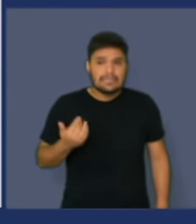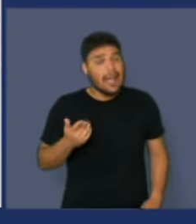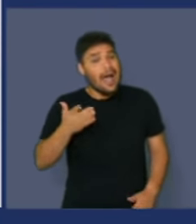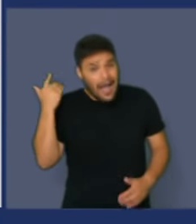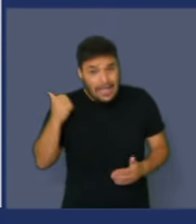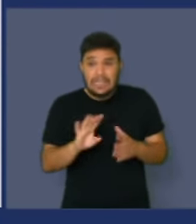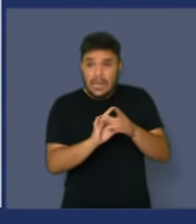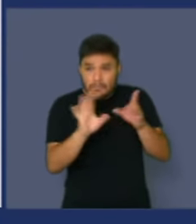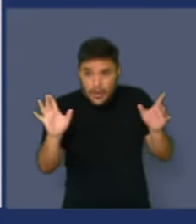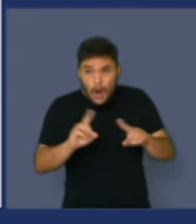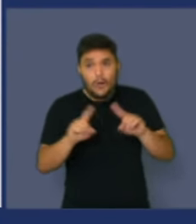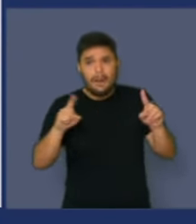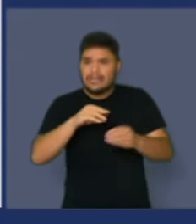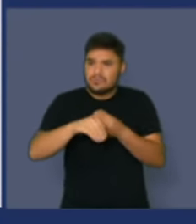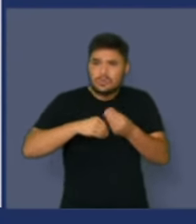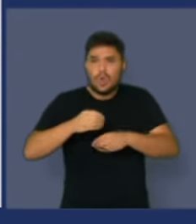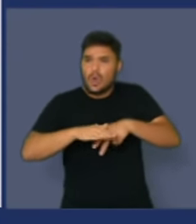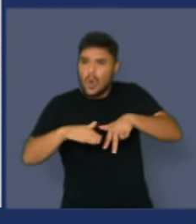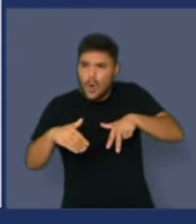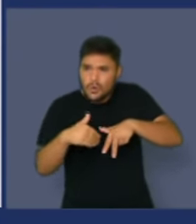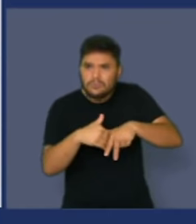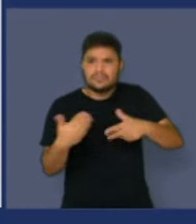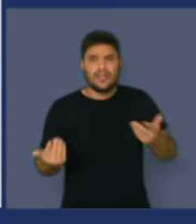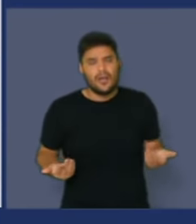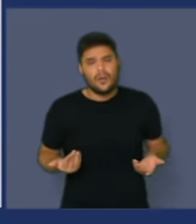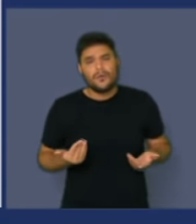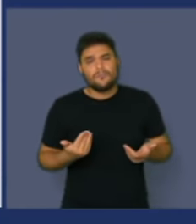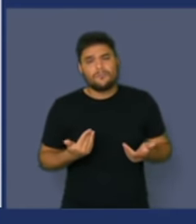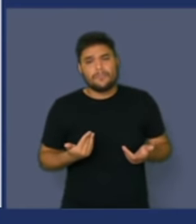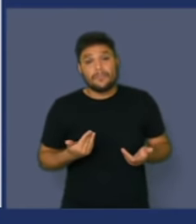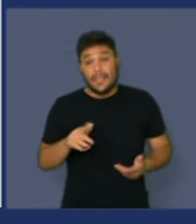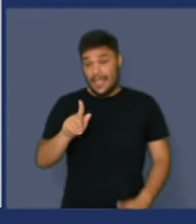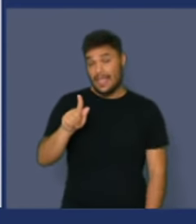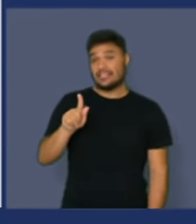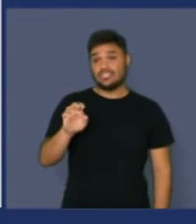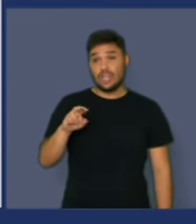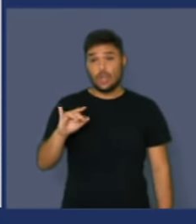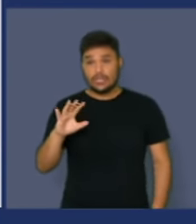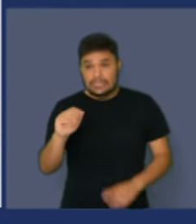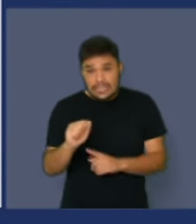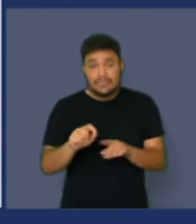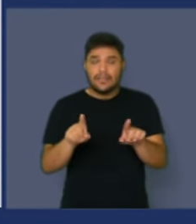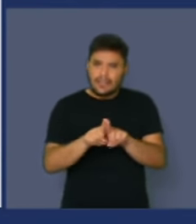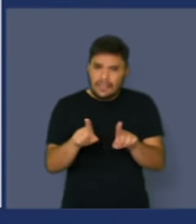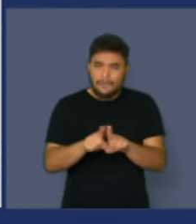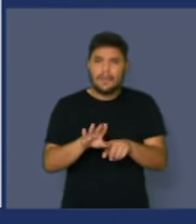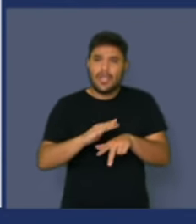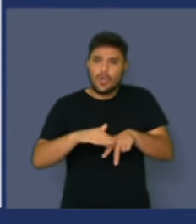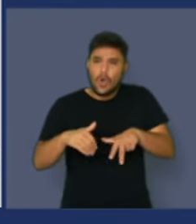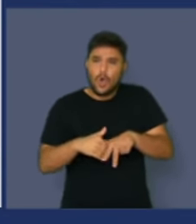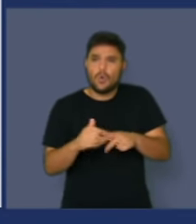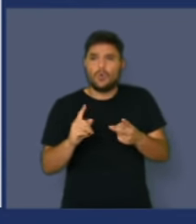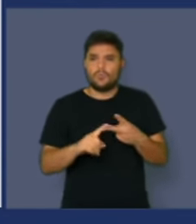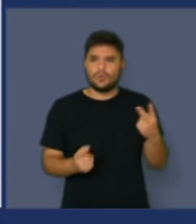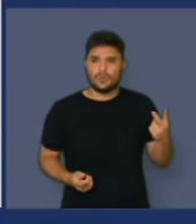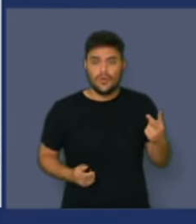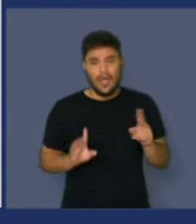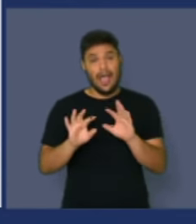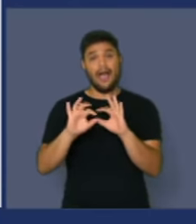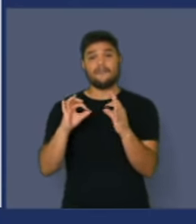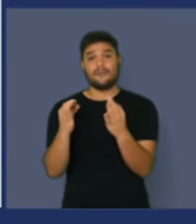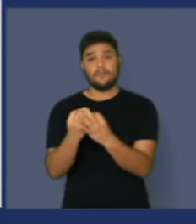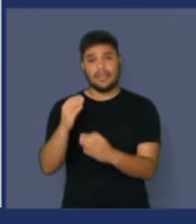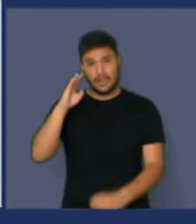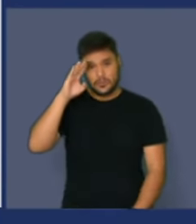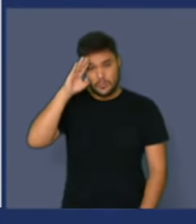corrupção. Então, é corrupção, além do governo ser genocida, é um governo corrupto. Tanto na família Bolsonaro,